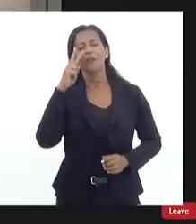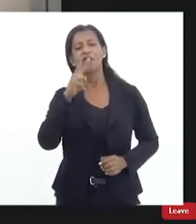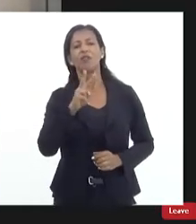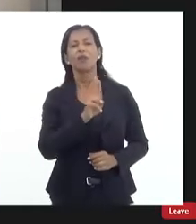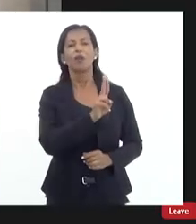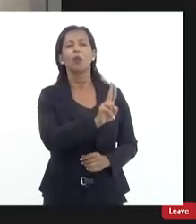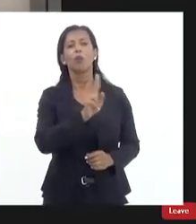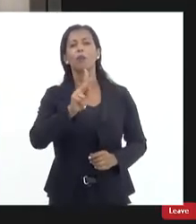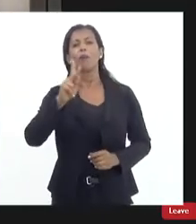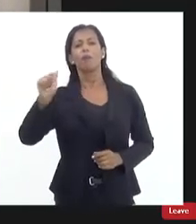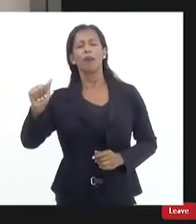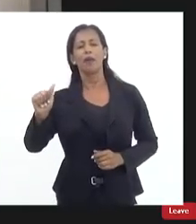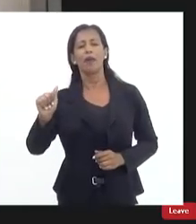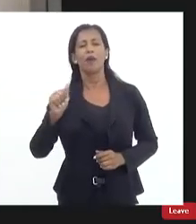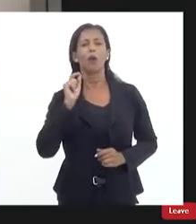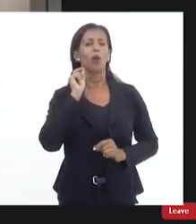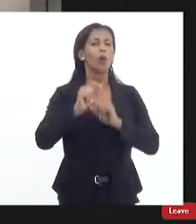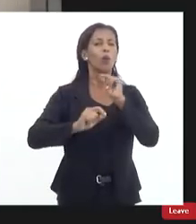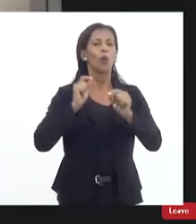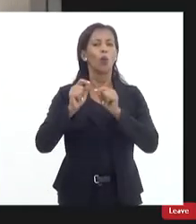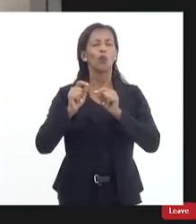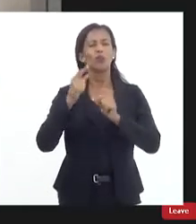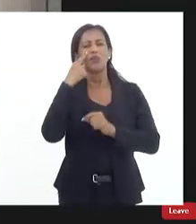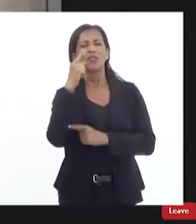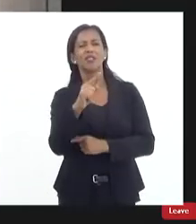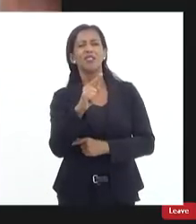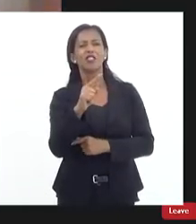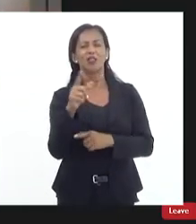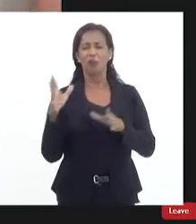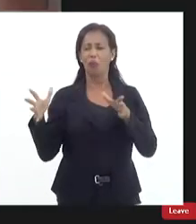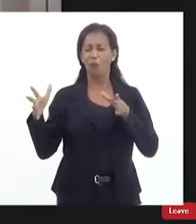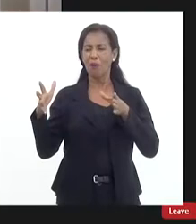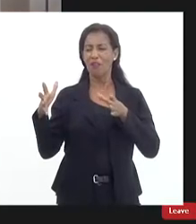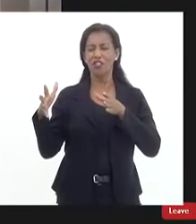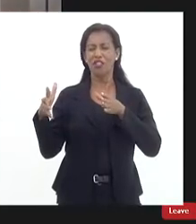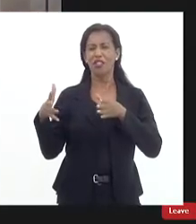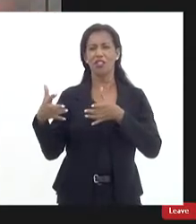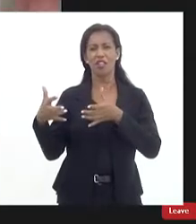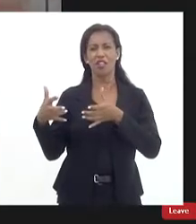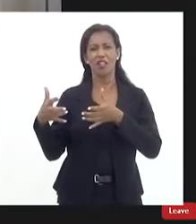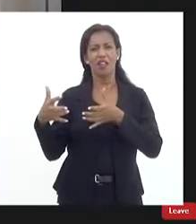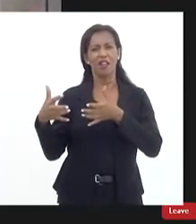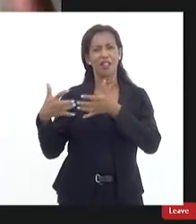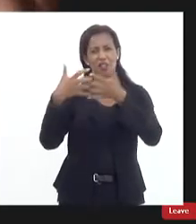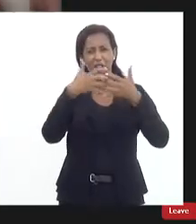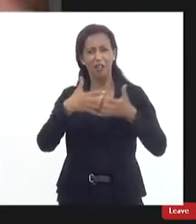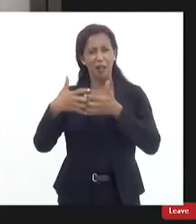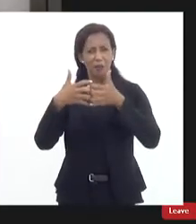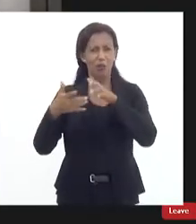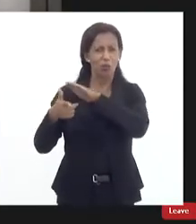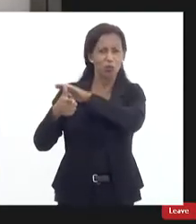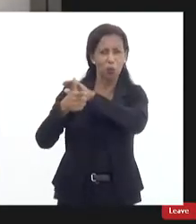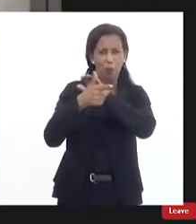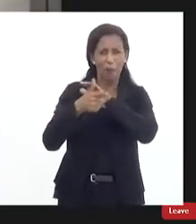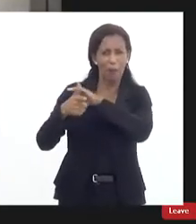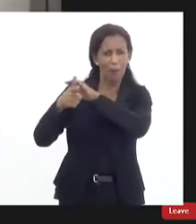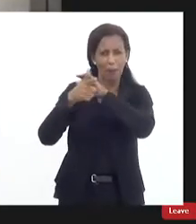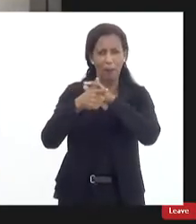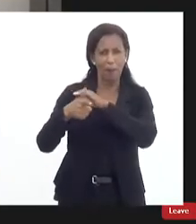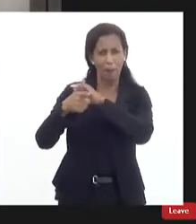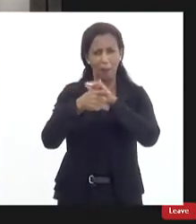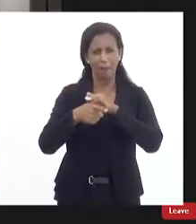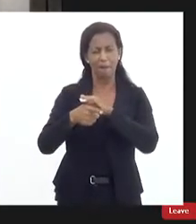UPP aqueles tanques que invadiam lá na UPP atirar você já viu um tanque atirar na UPP botou tanque aquilo dali é inibitório